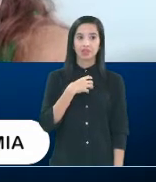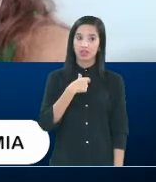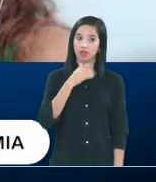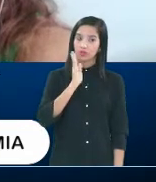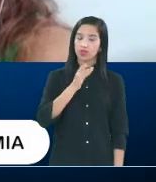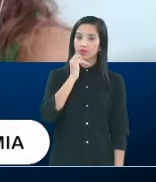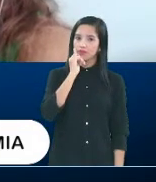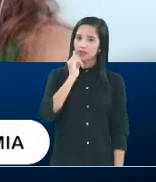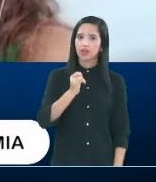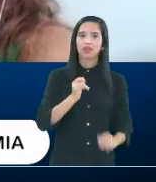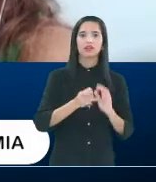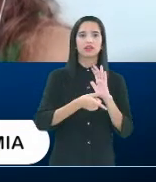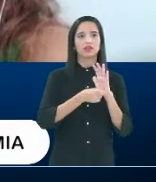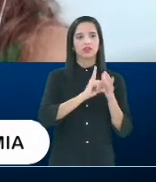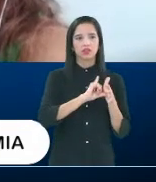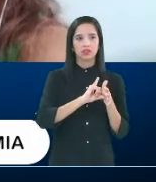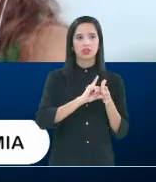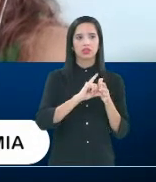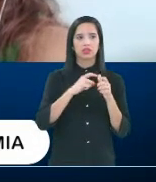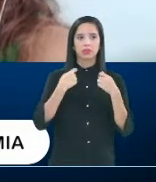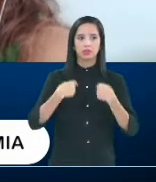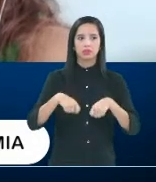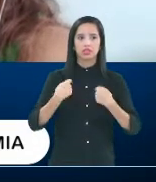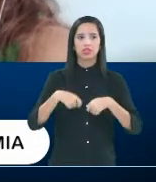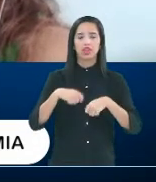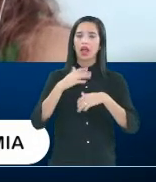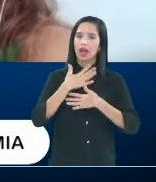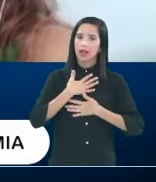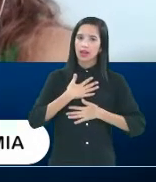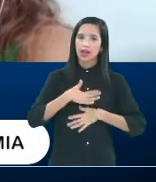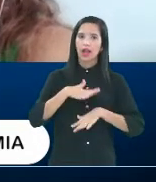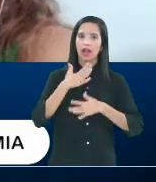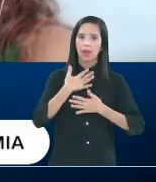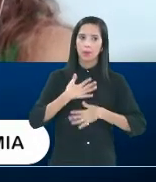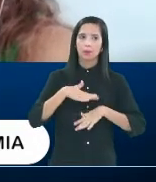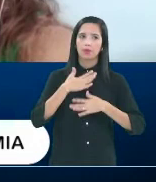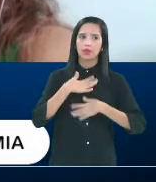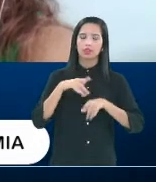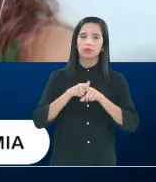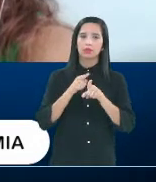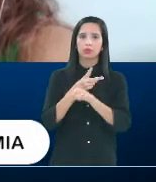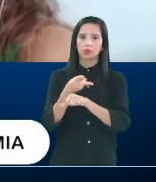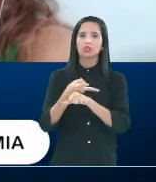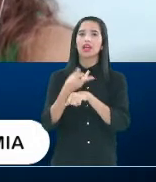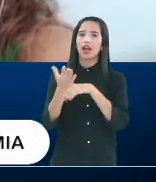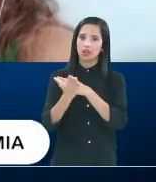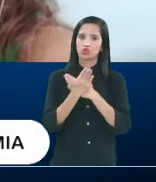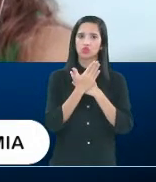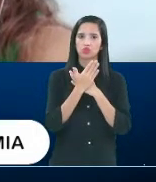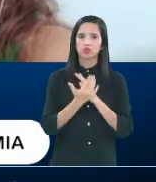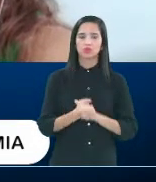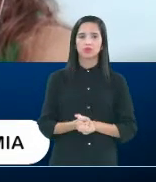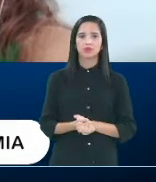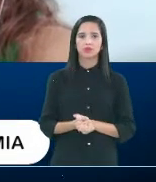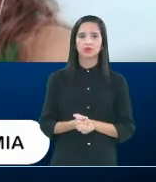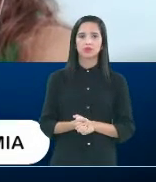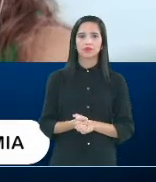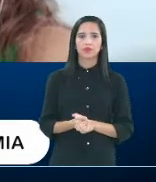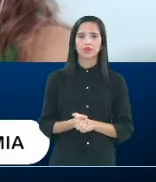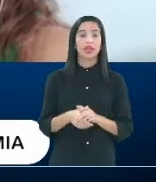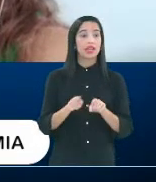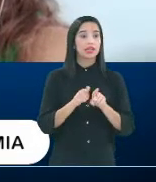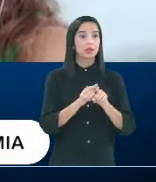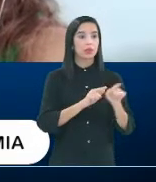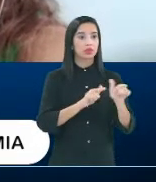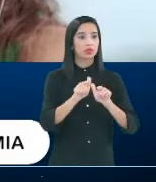falei anteriormente, é, procurar manter a calma e procurar ajuda. E o trabalho, por exemplo, em parceria